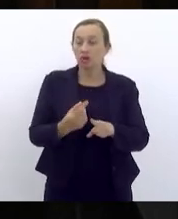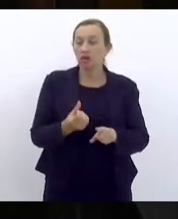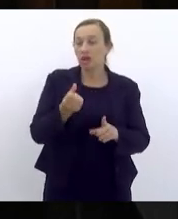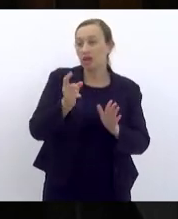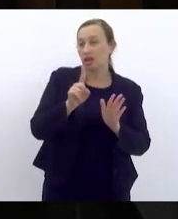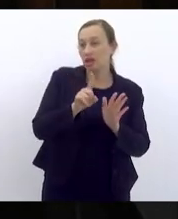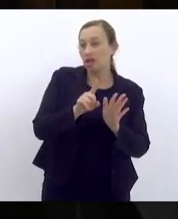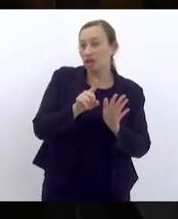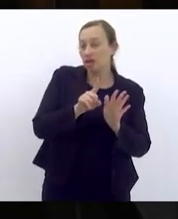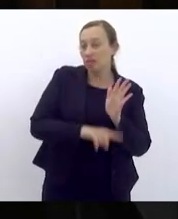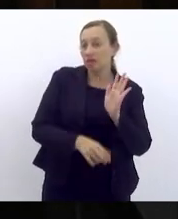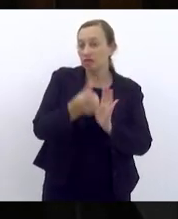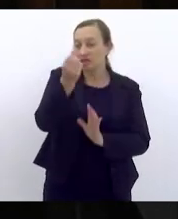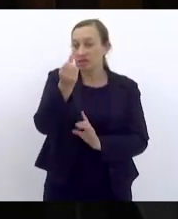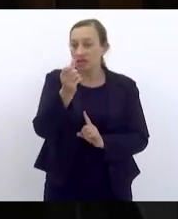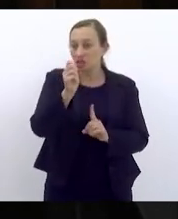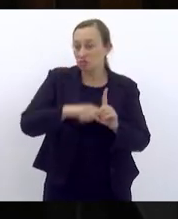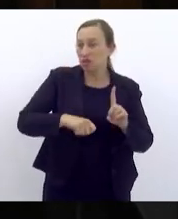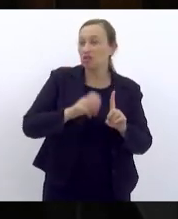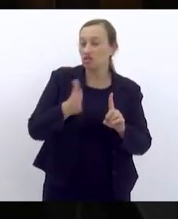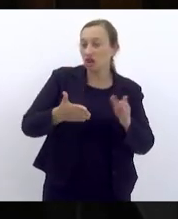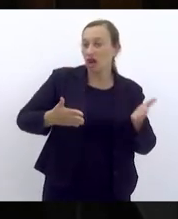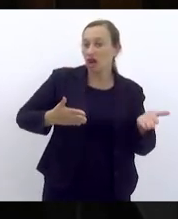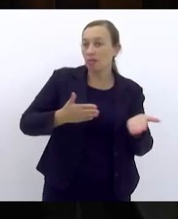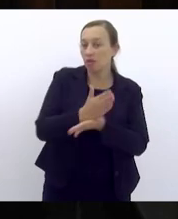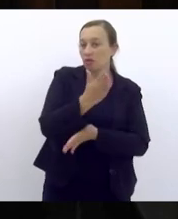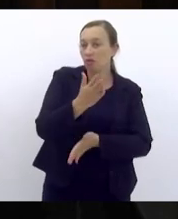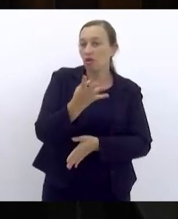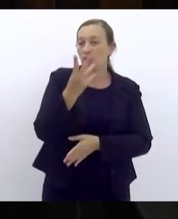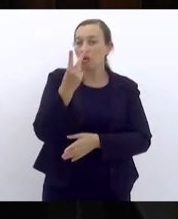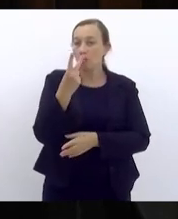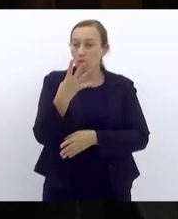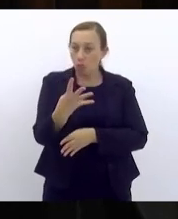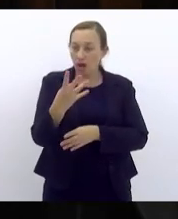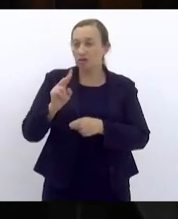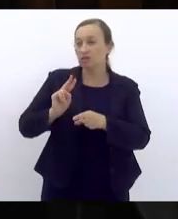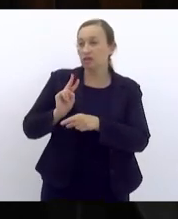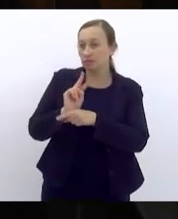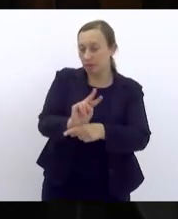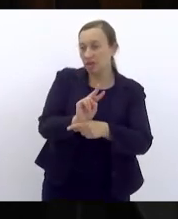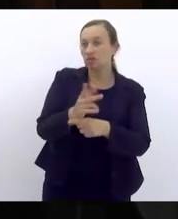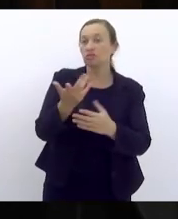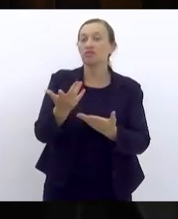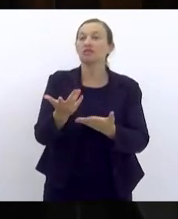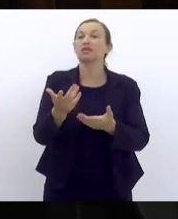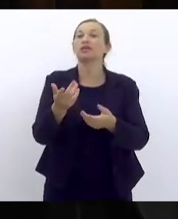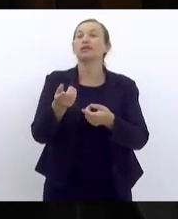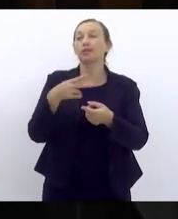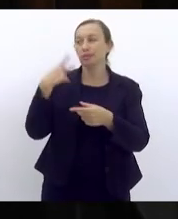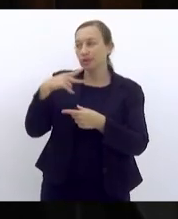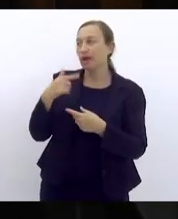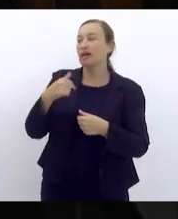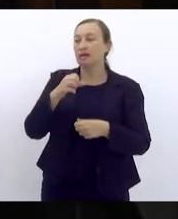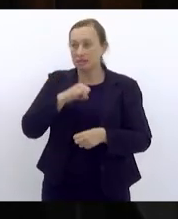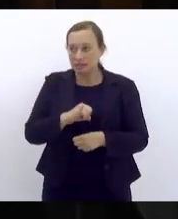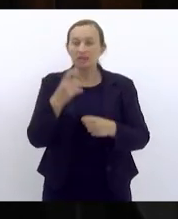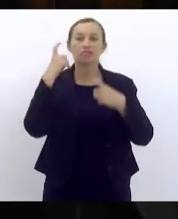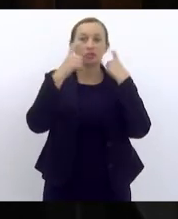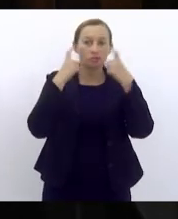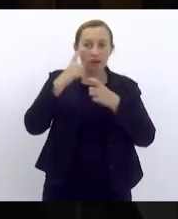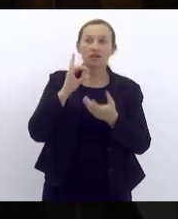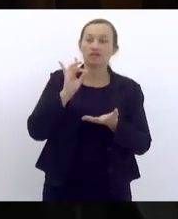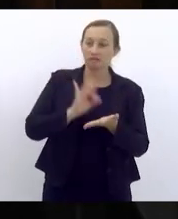meses já aprovou quatro empréstimos para a cidade do Rio de Janeiro para fazer politicagem porque se tivesse preocupado realmente